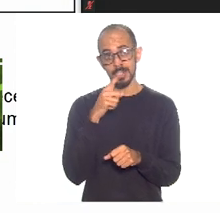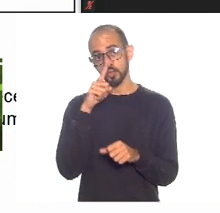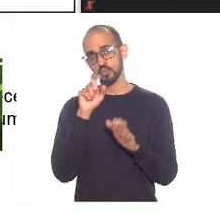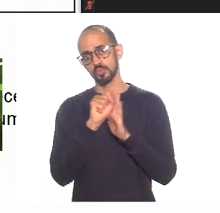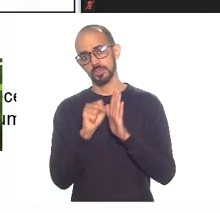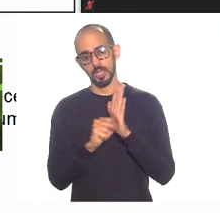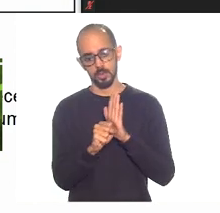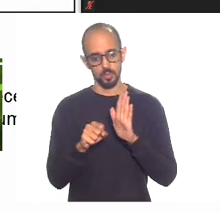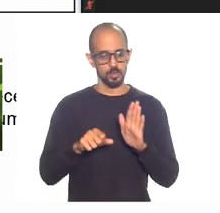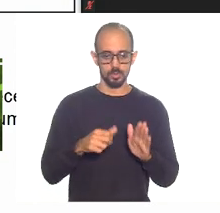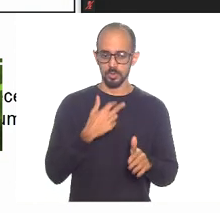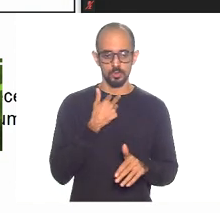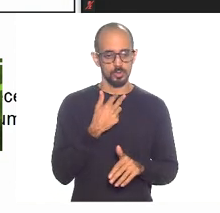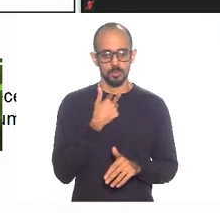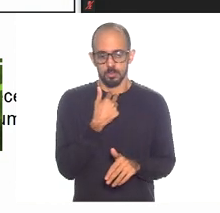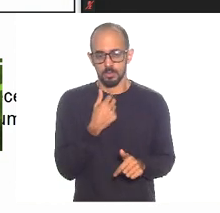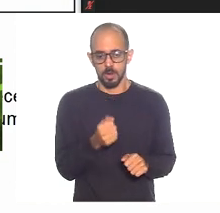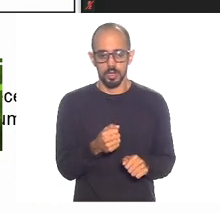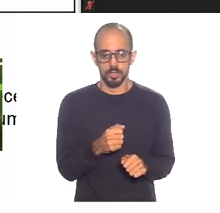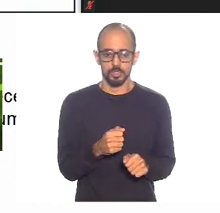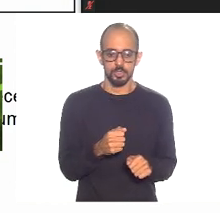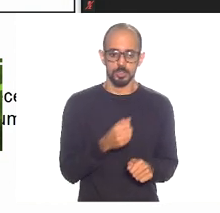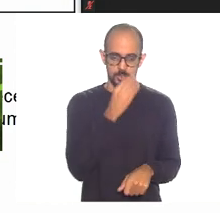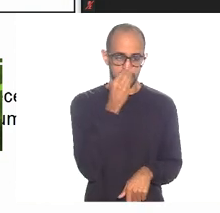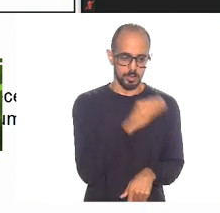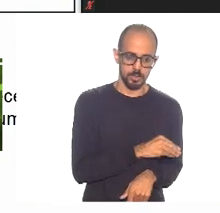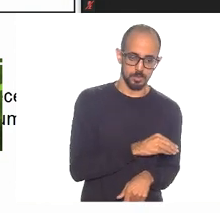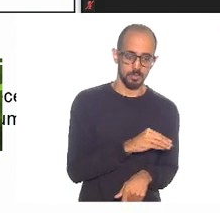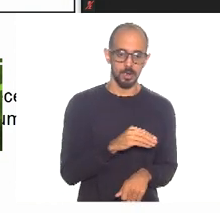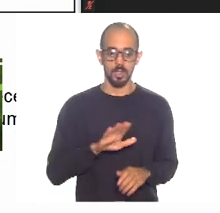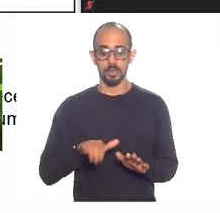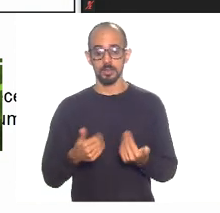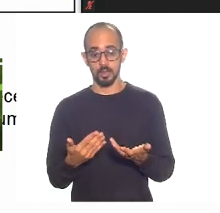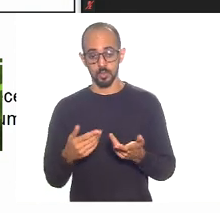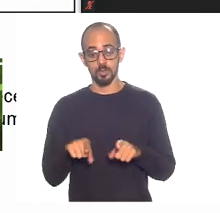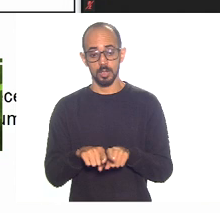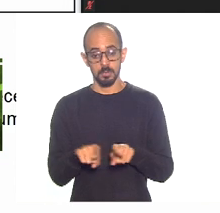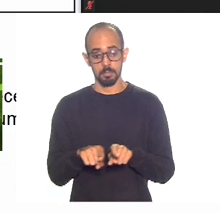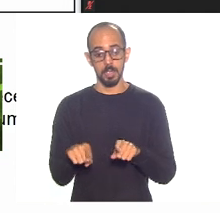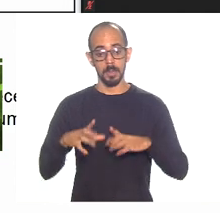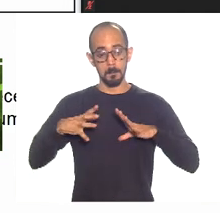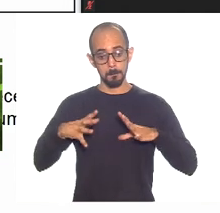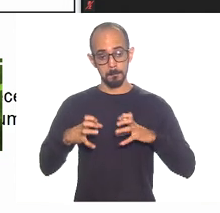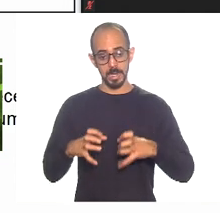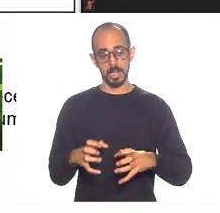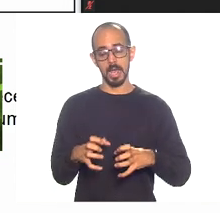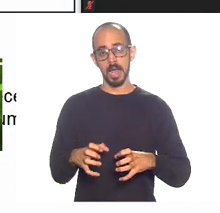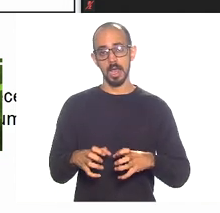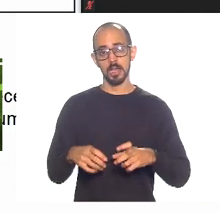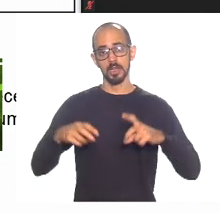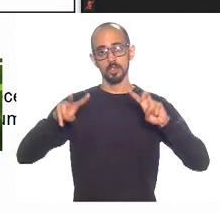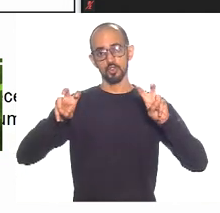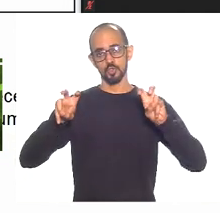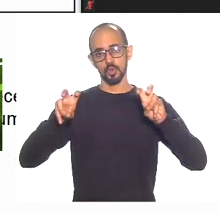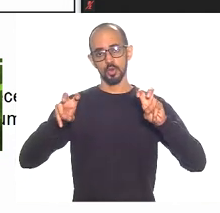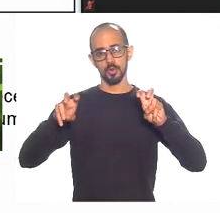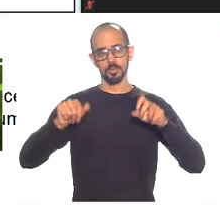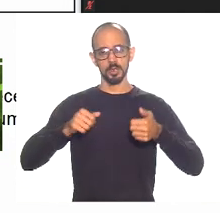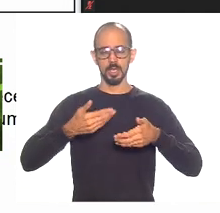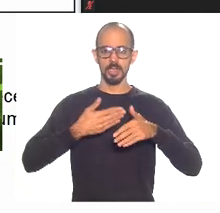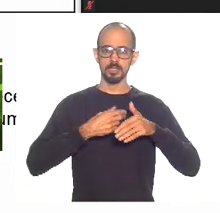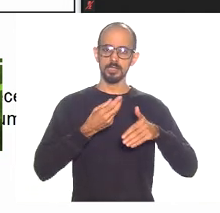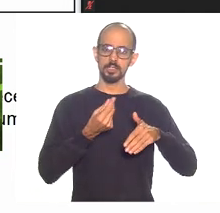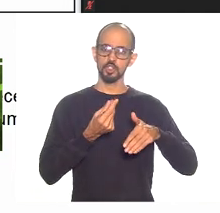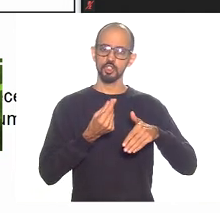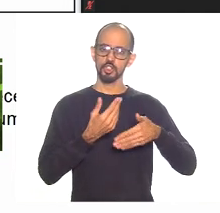deixar de desconhecer, né? E brigar aí com relação a esse passivo aí, como é que a gente